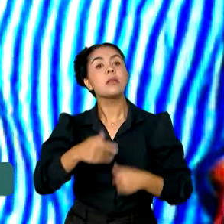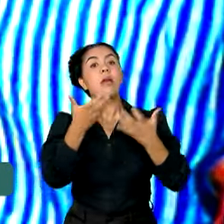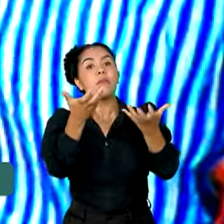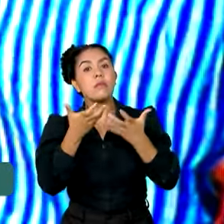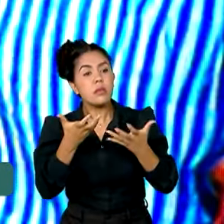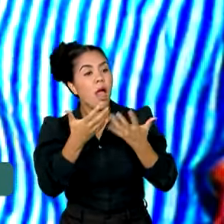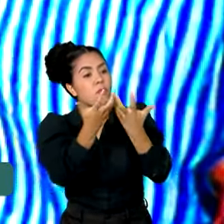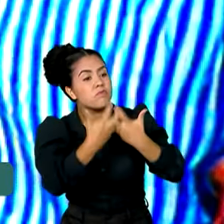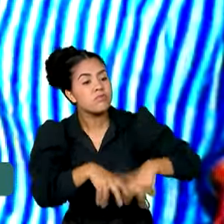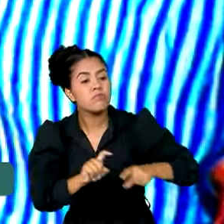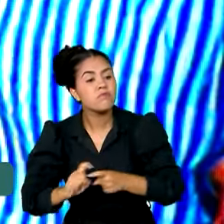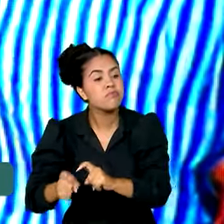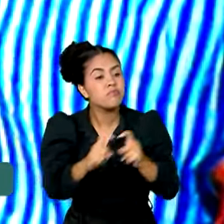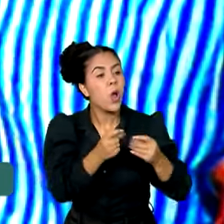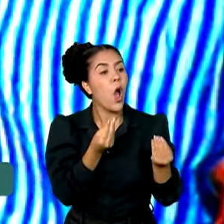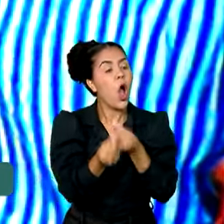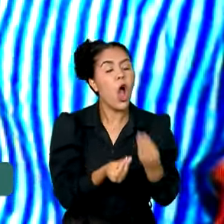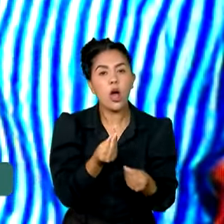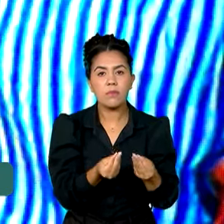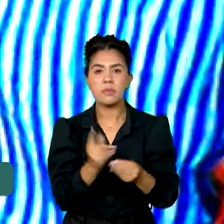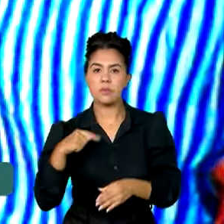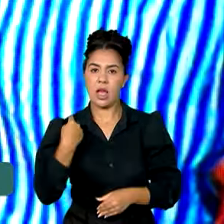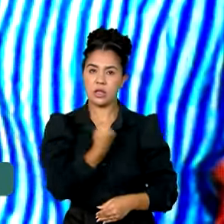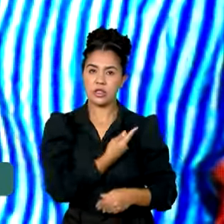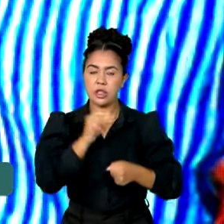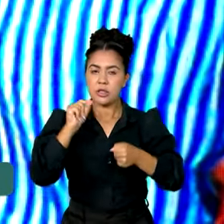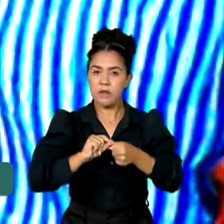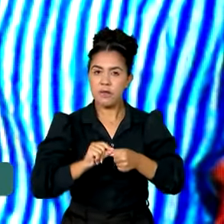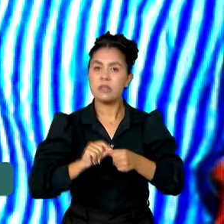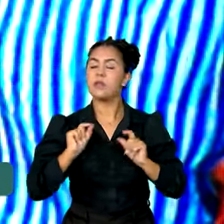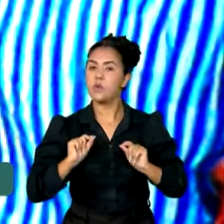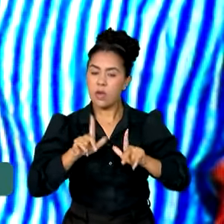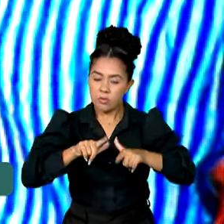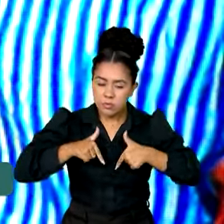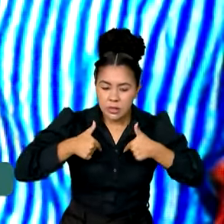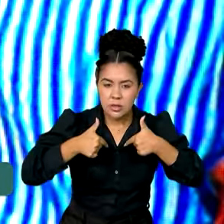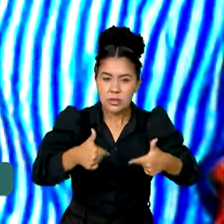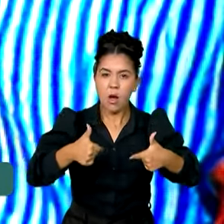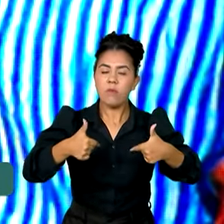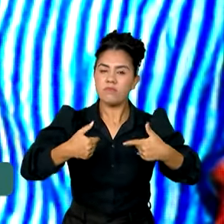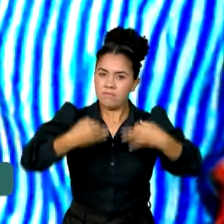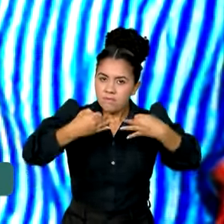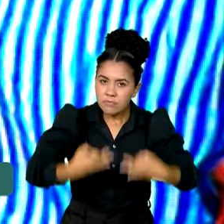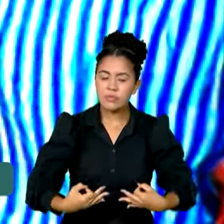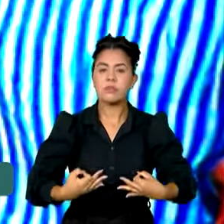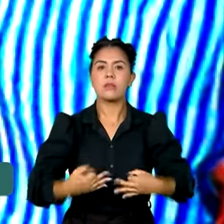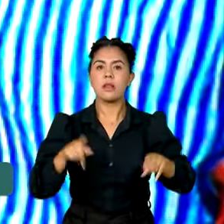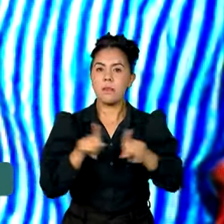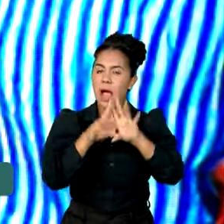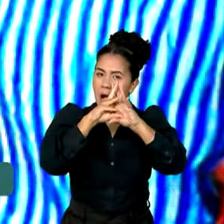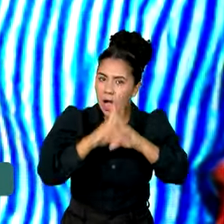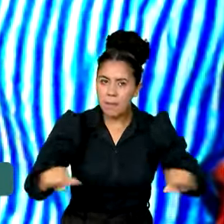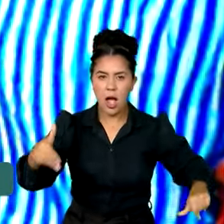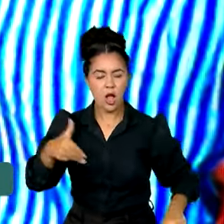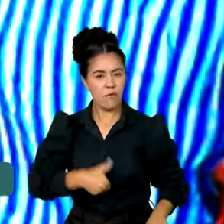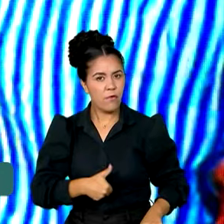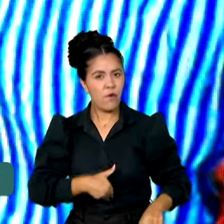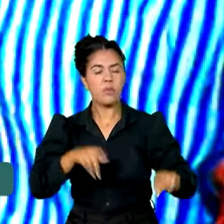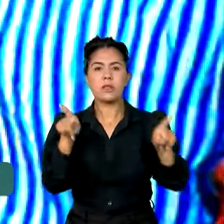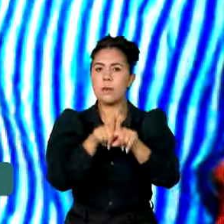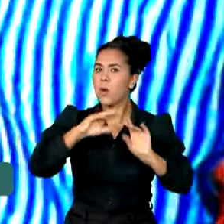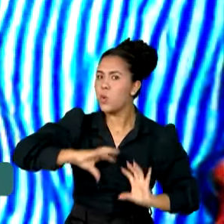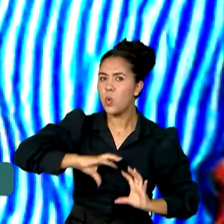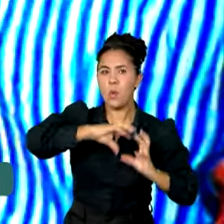Nós estamos fazendo um gesto nobre. Acabar com a fome no Brasil e acabar com a fome no mundo